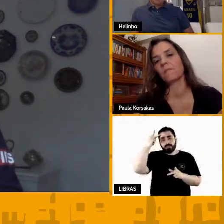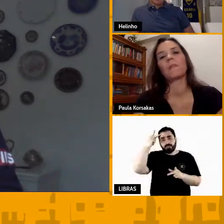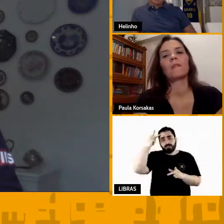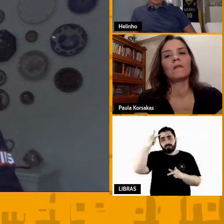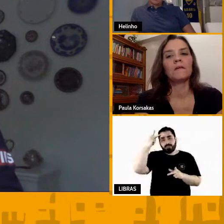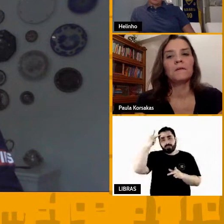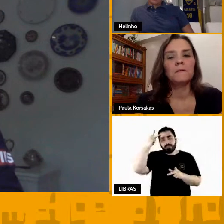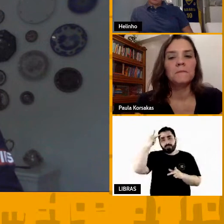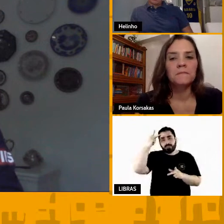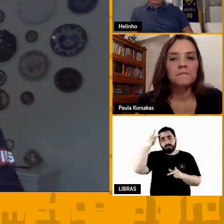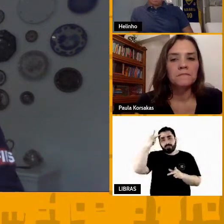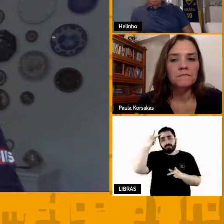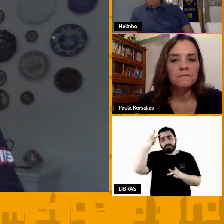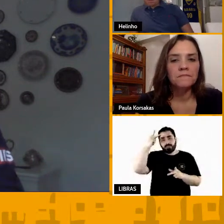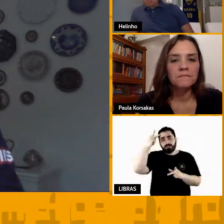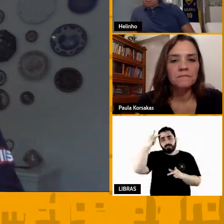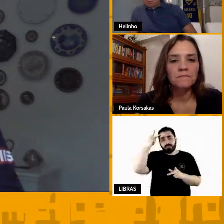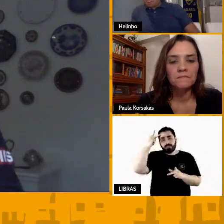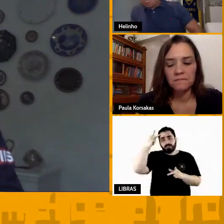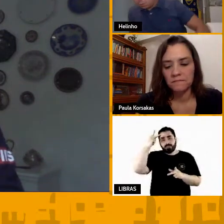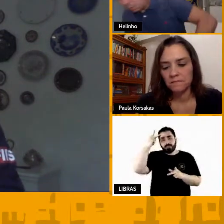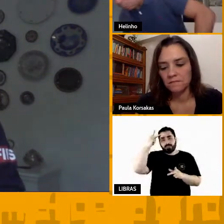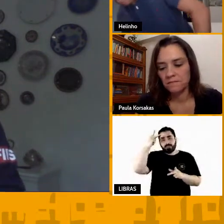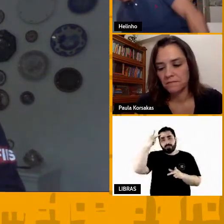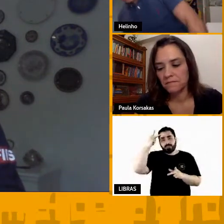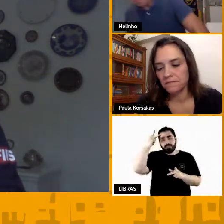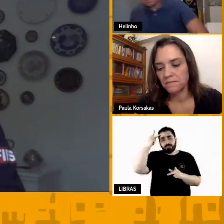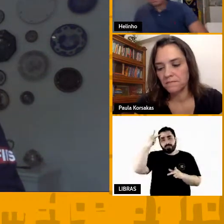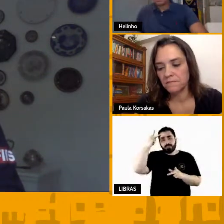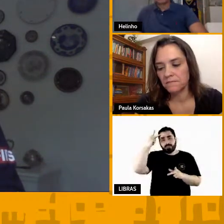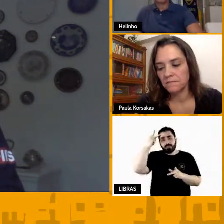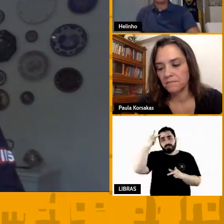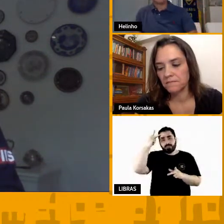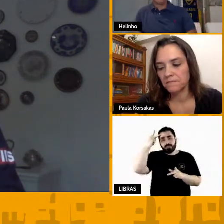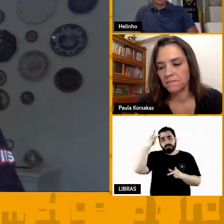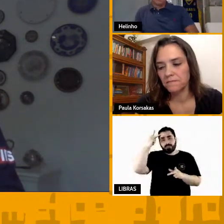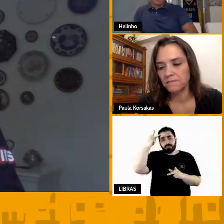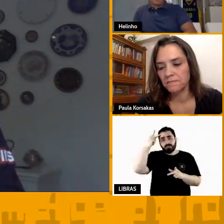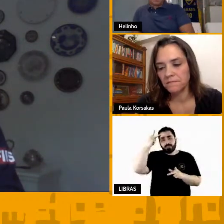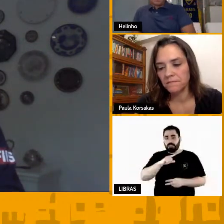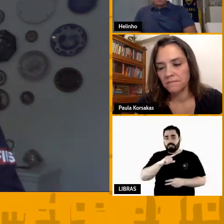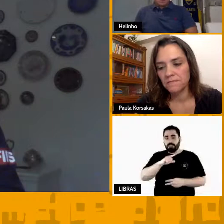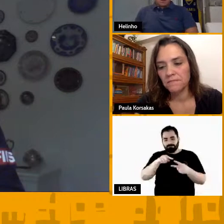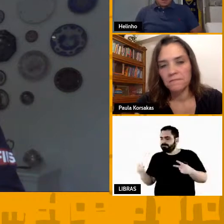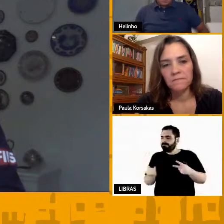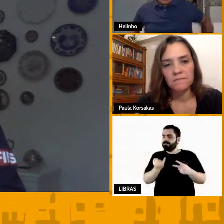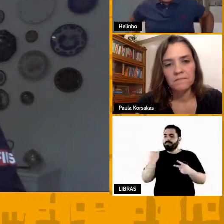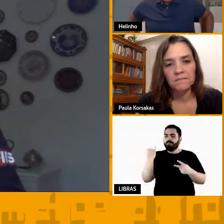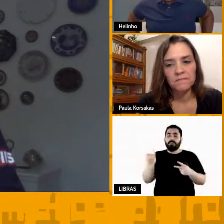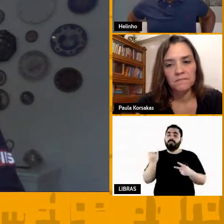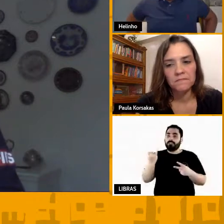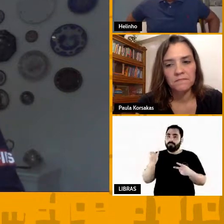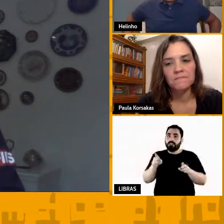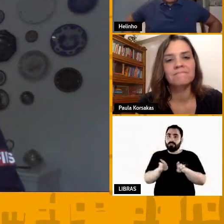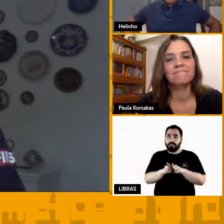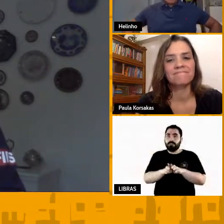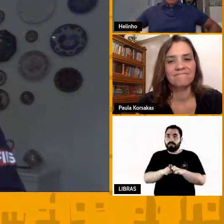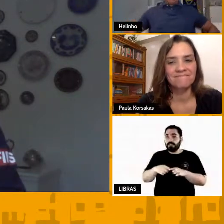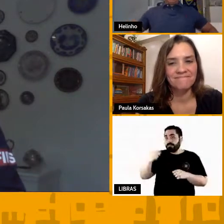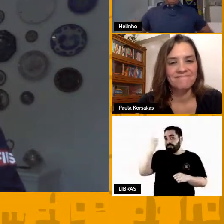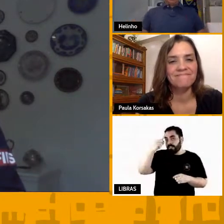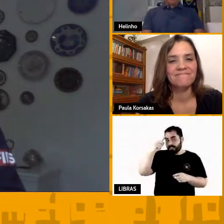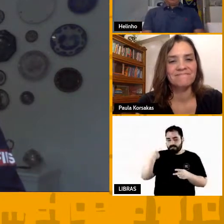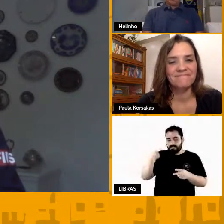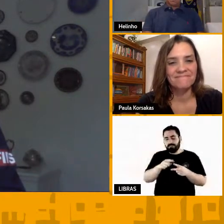que são importantes, a gente pensa na comunicação, a gente pensa no primeiro momento na comunicação o que você fala, né,